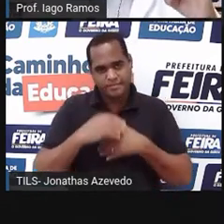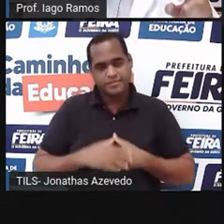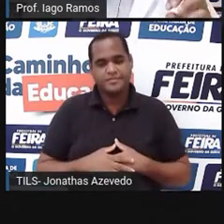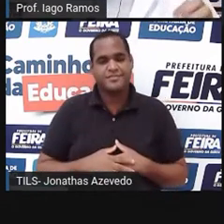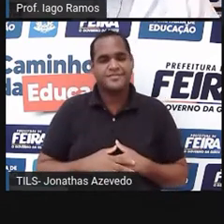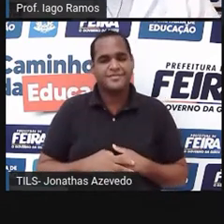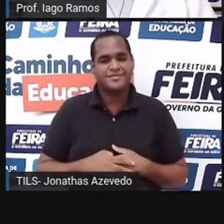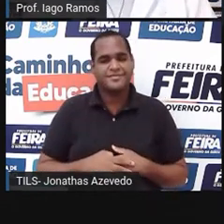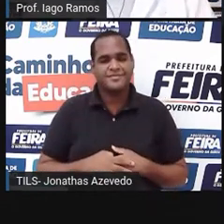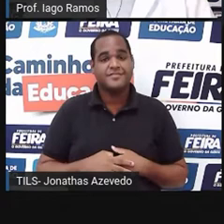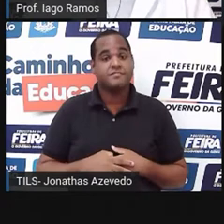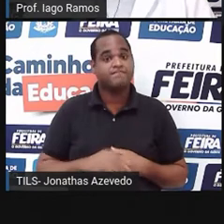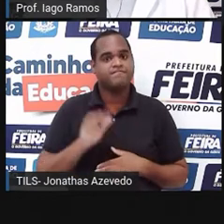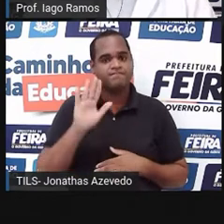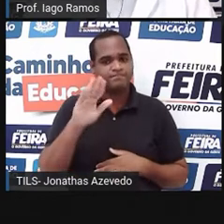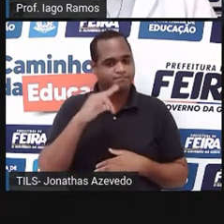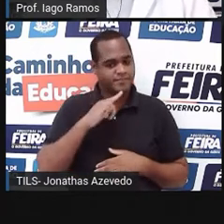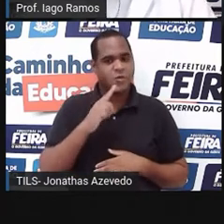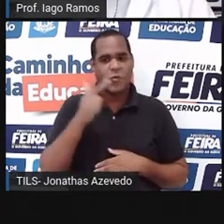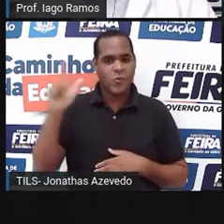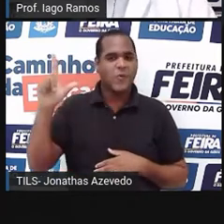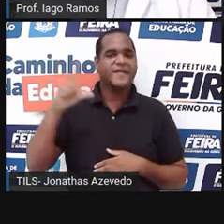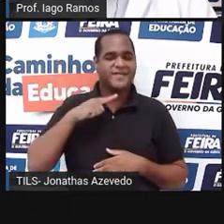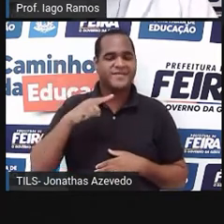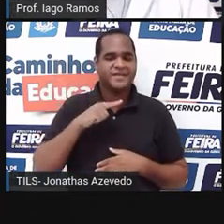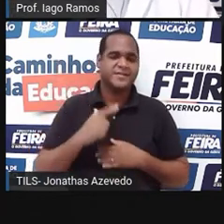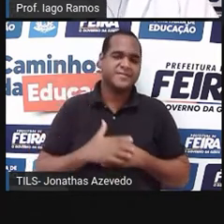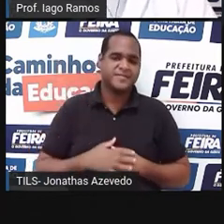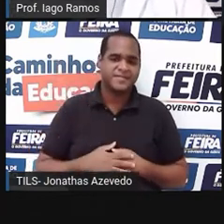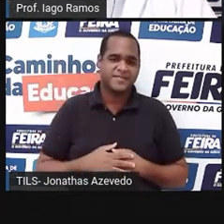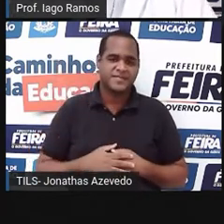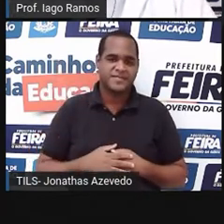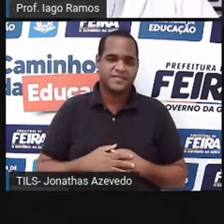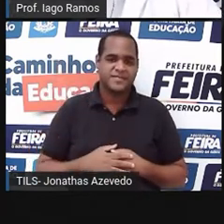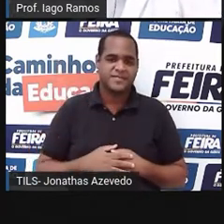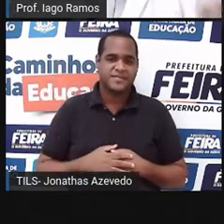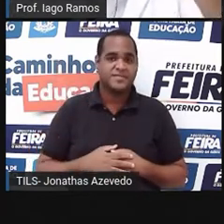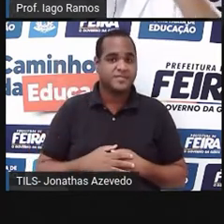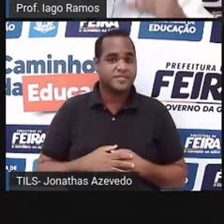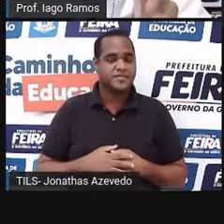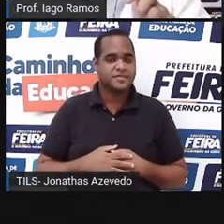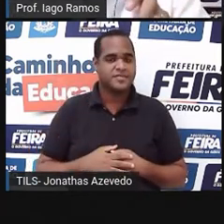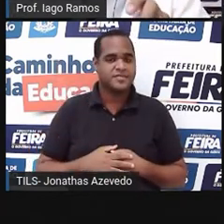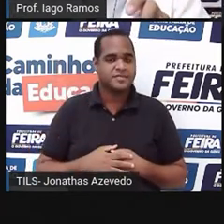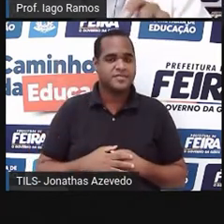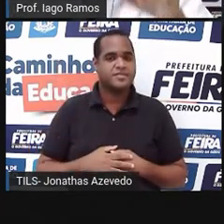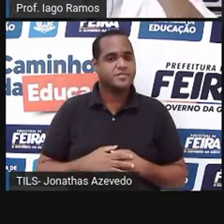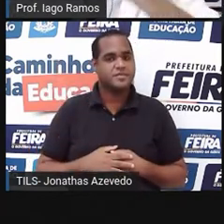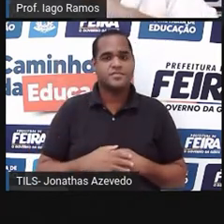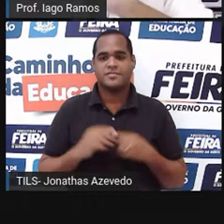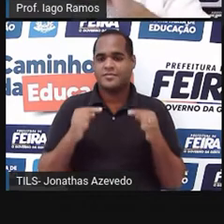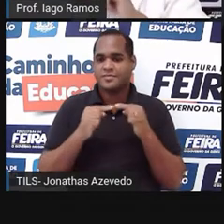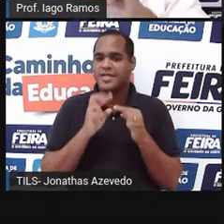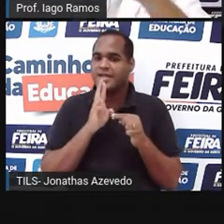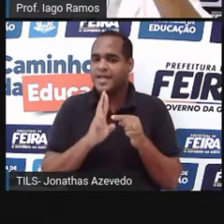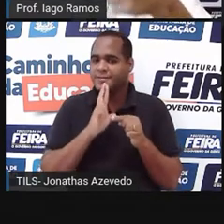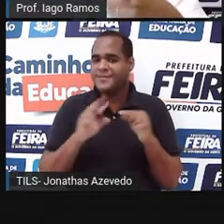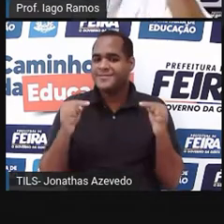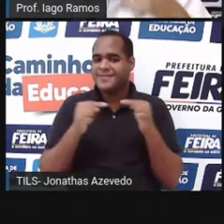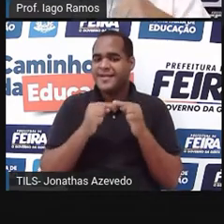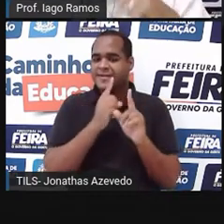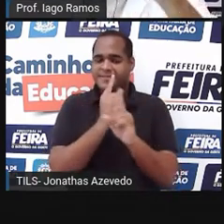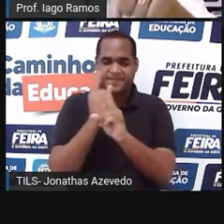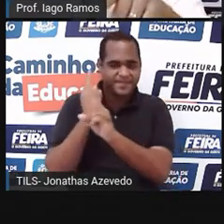Mas, tem mais uma, olha só. Essa daqui é aquela que eu dou a resposta e você tem que achar a